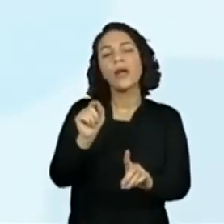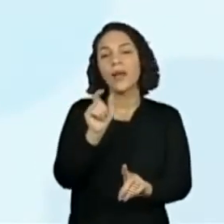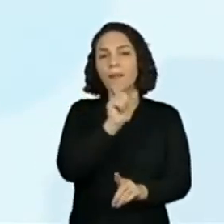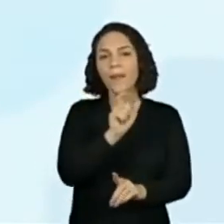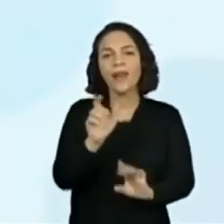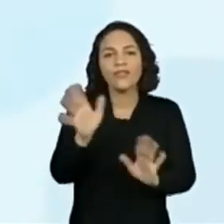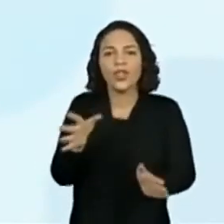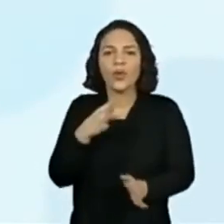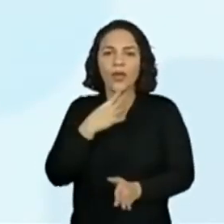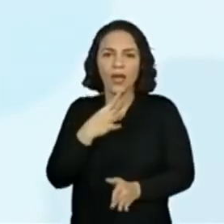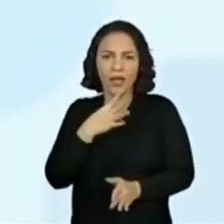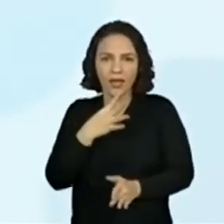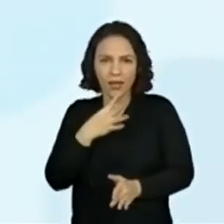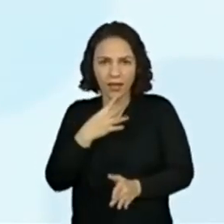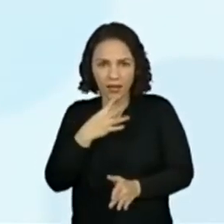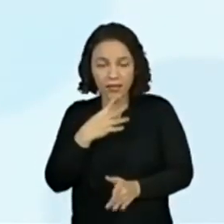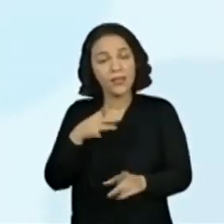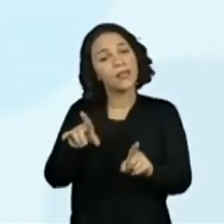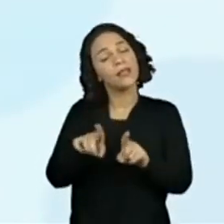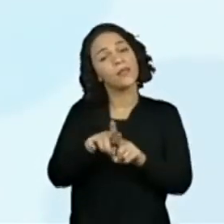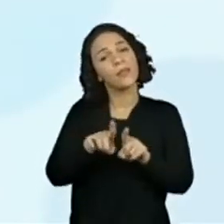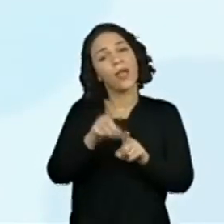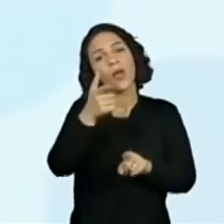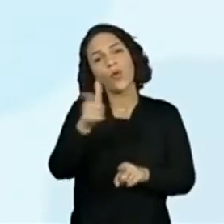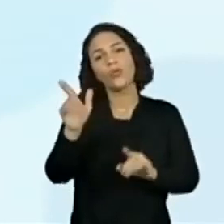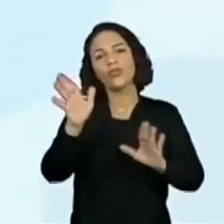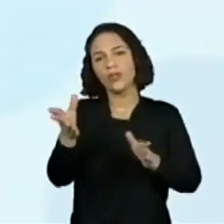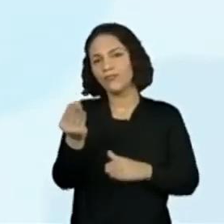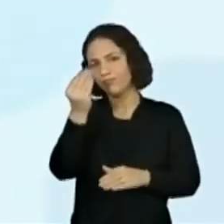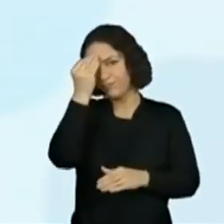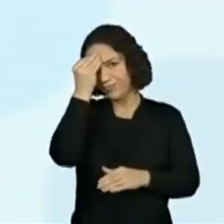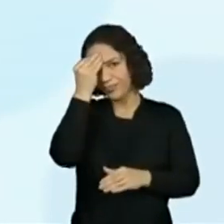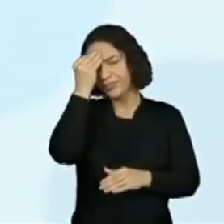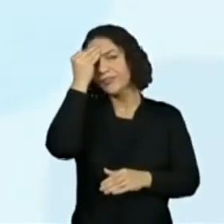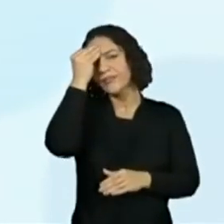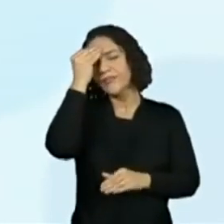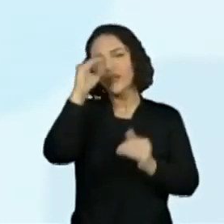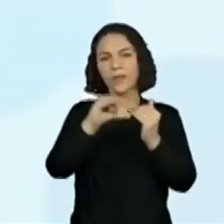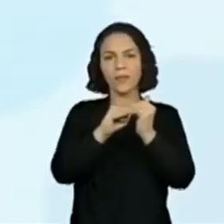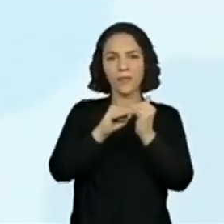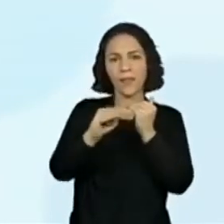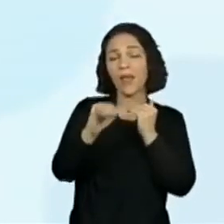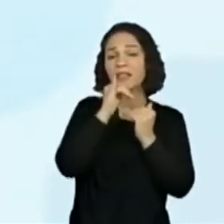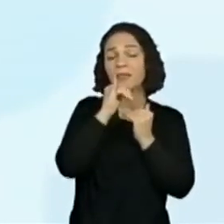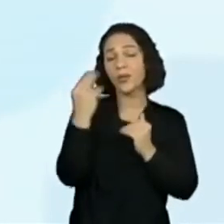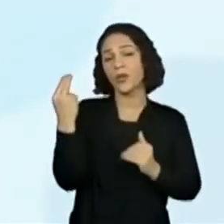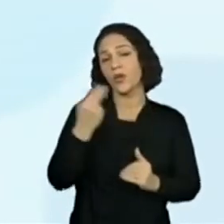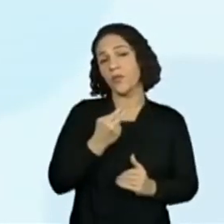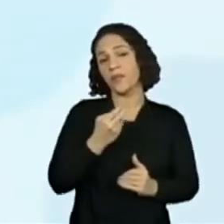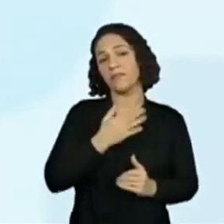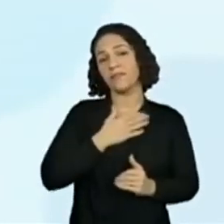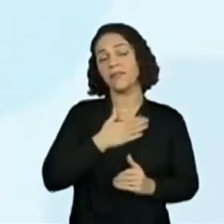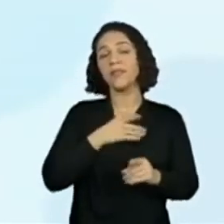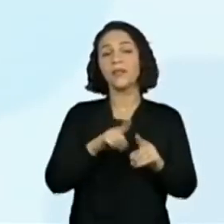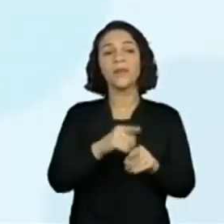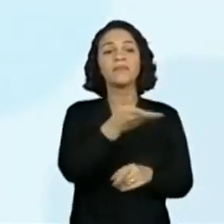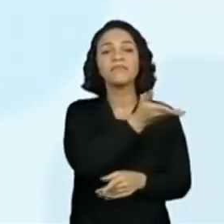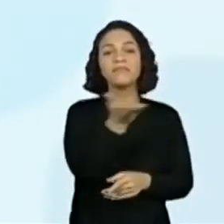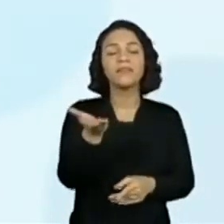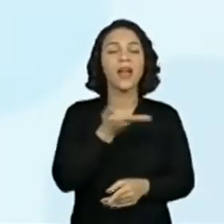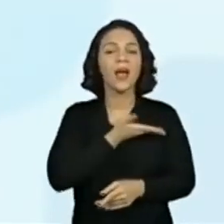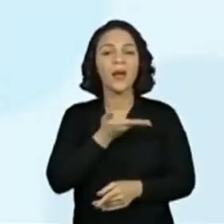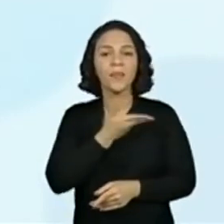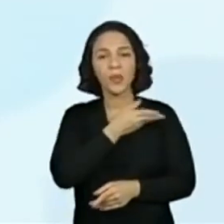conhecidas e ou memorizadas. Estáveis como o próprio nome e o de colegas.